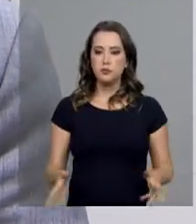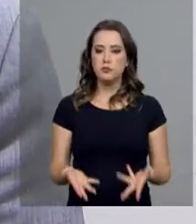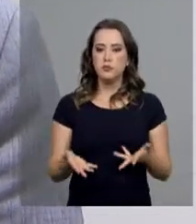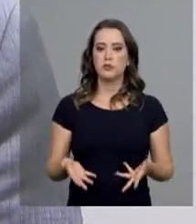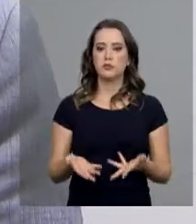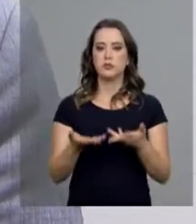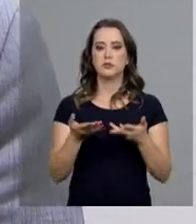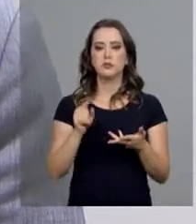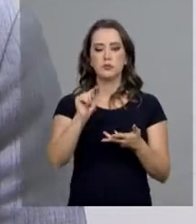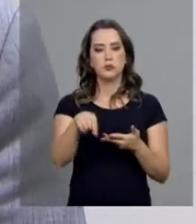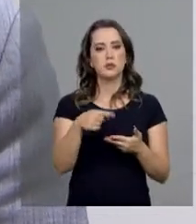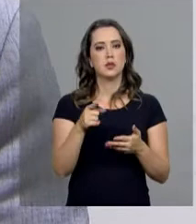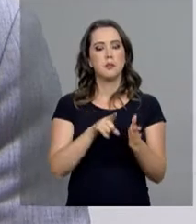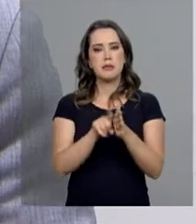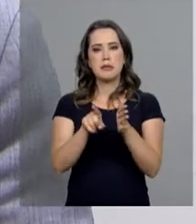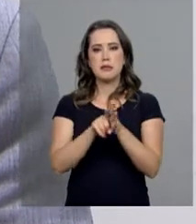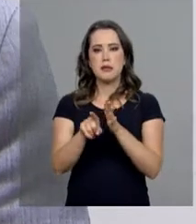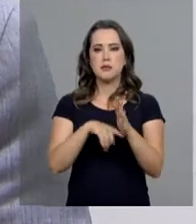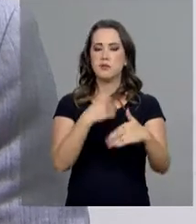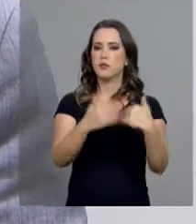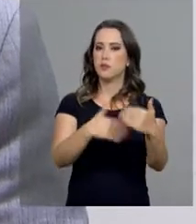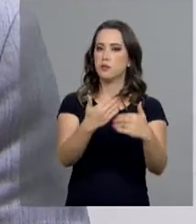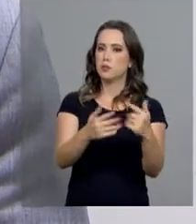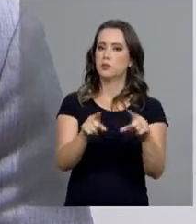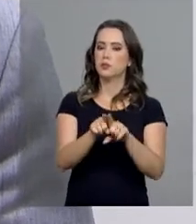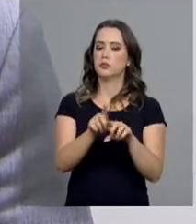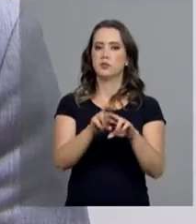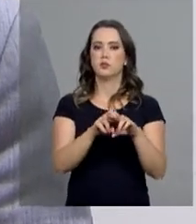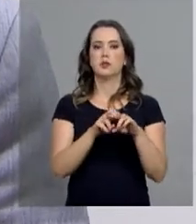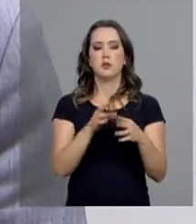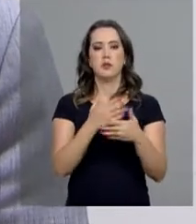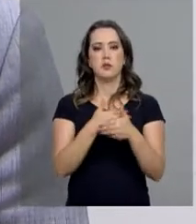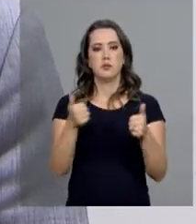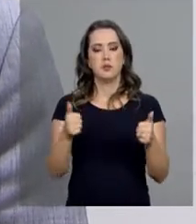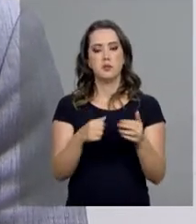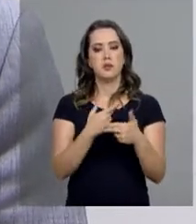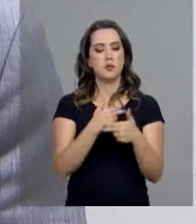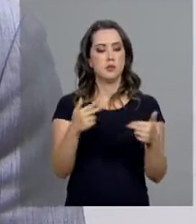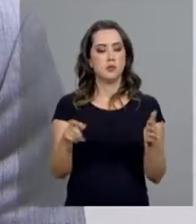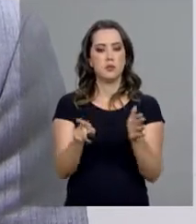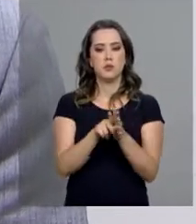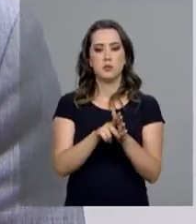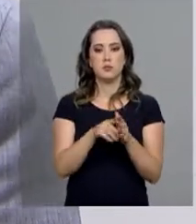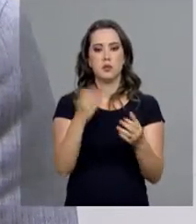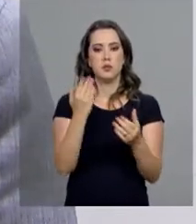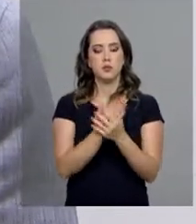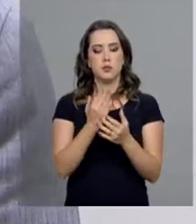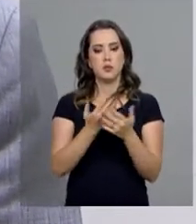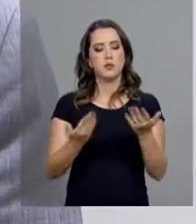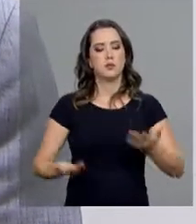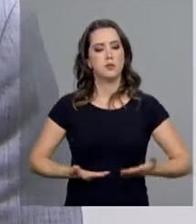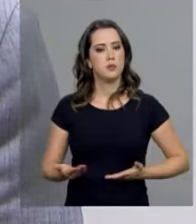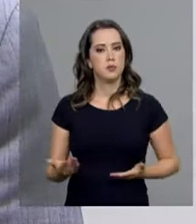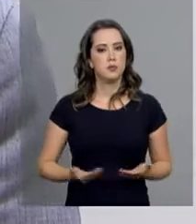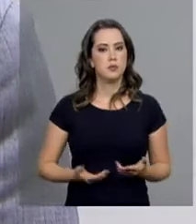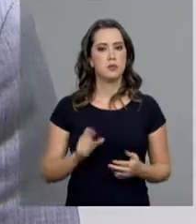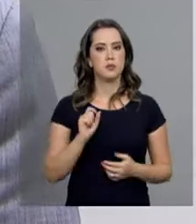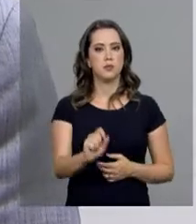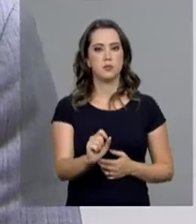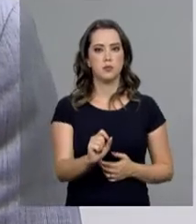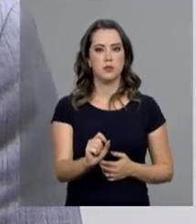a fazer pesquisa e desenvolvimento para melhorar seus produtos, processos e serviços para